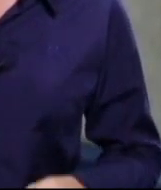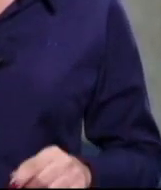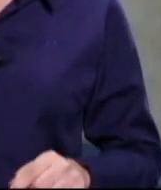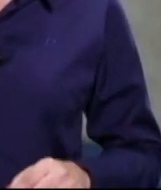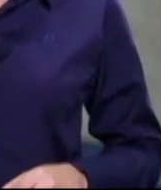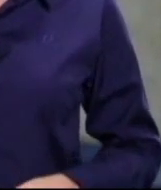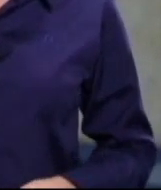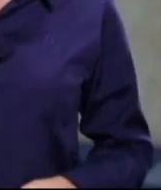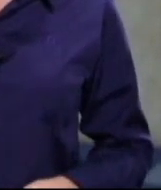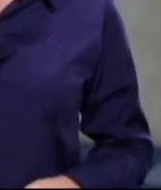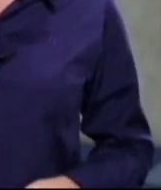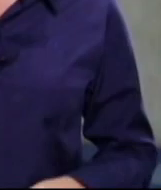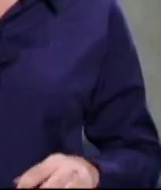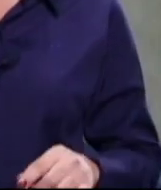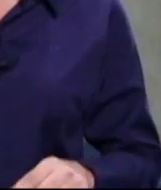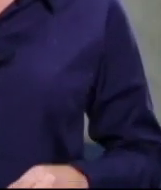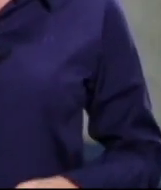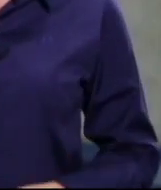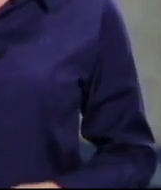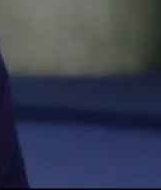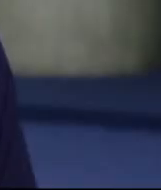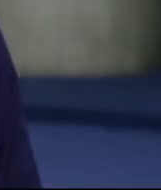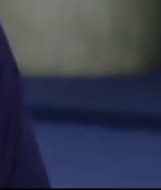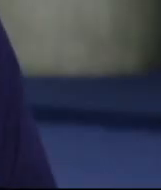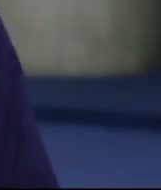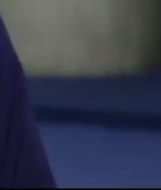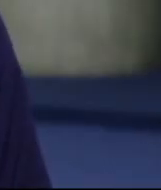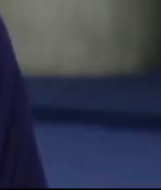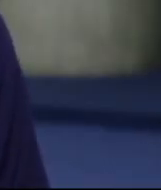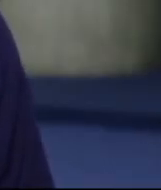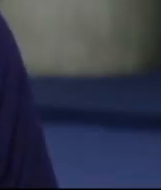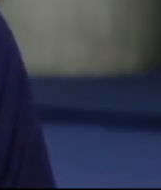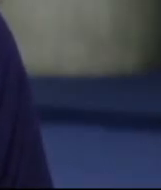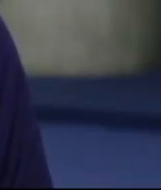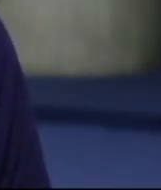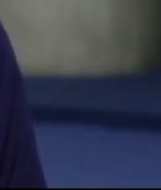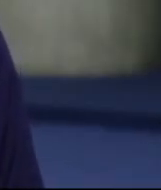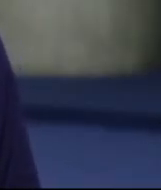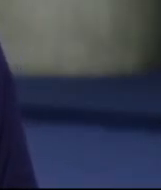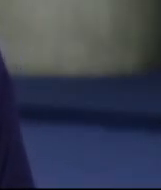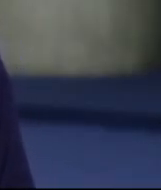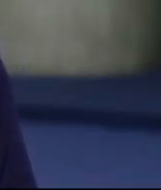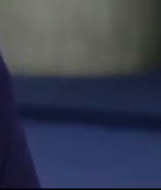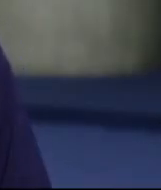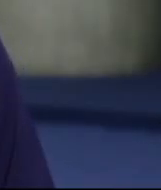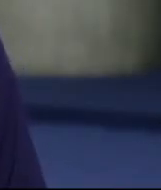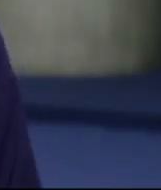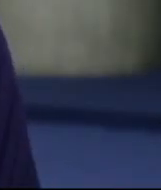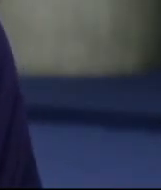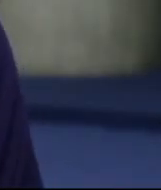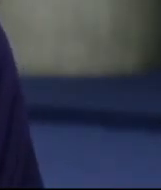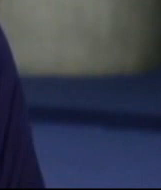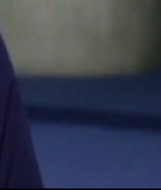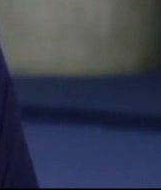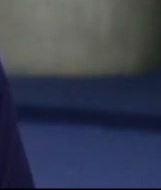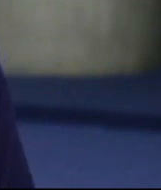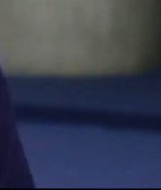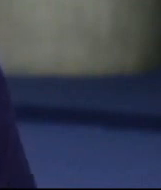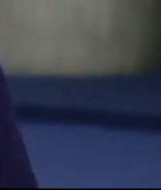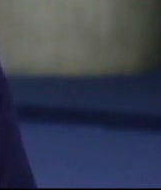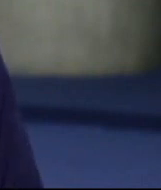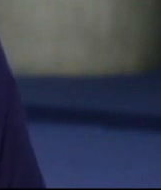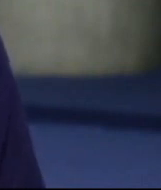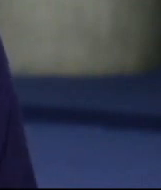pautados no plenário do Legislativo Estadual. No nosso primeiro programa de 2016, vamos fazer uma